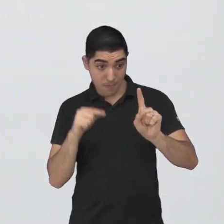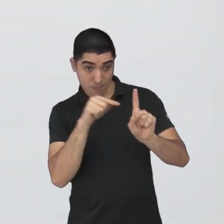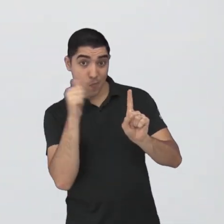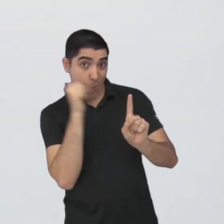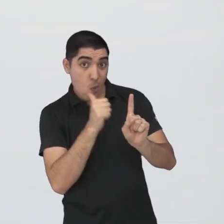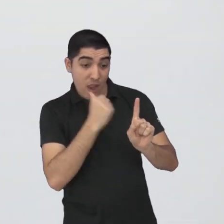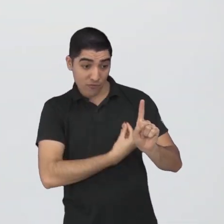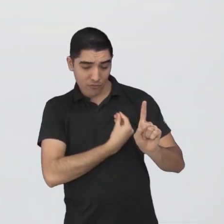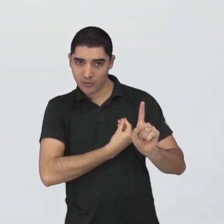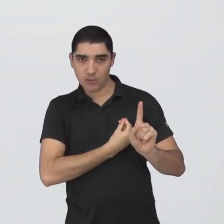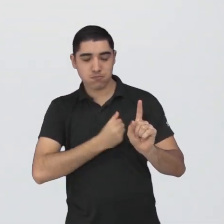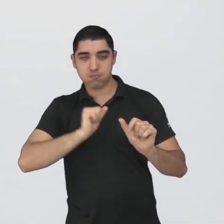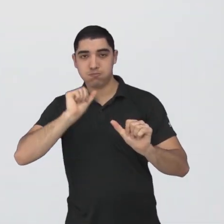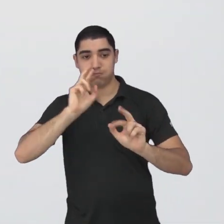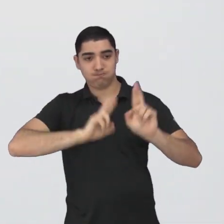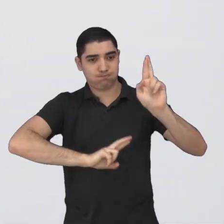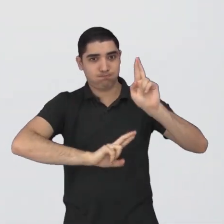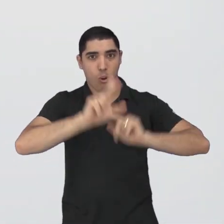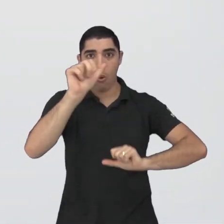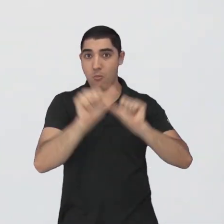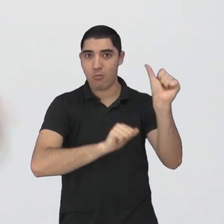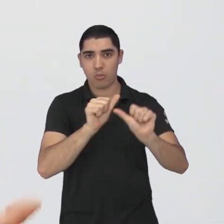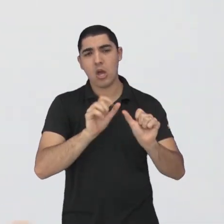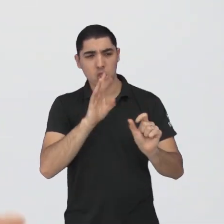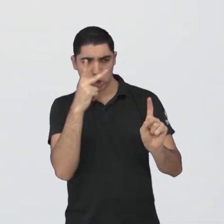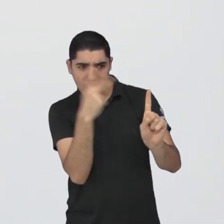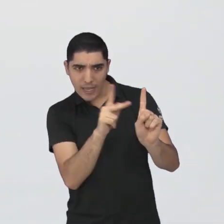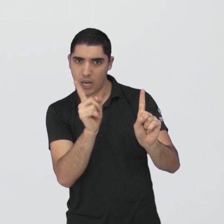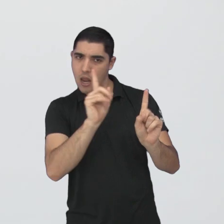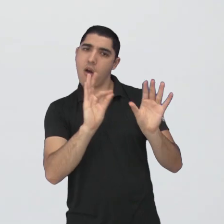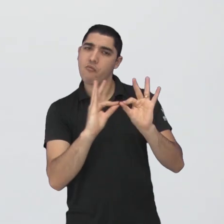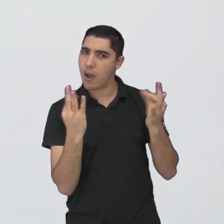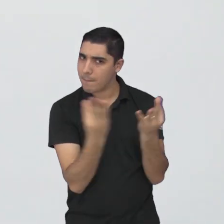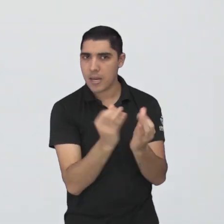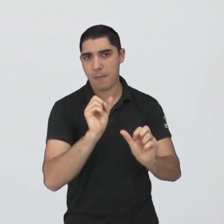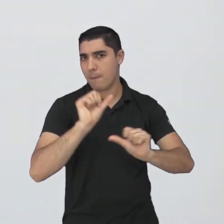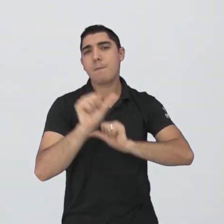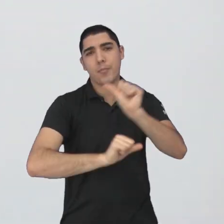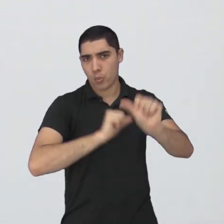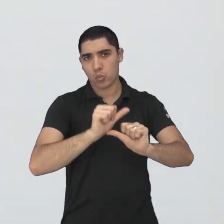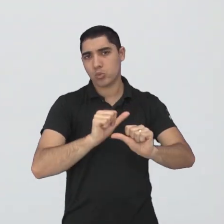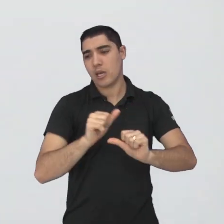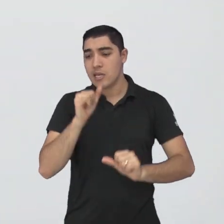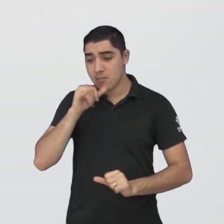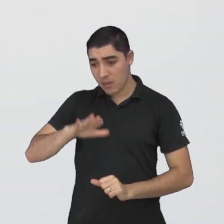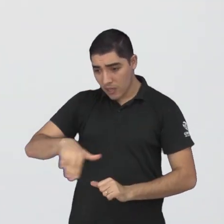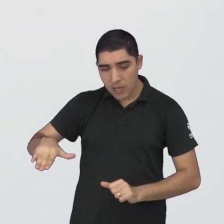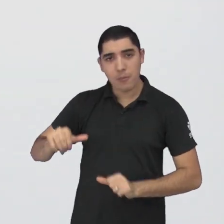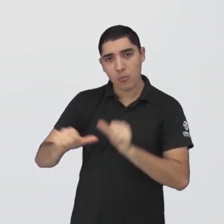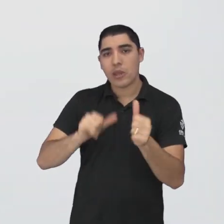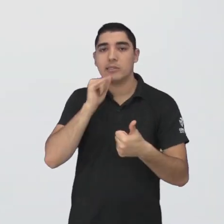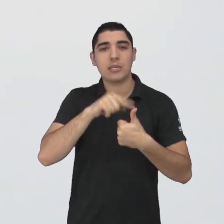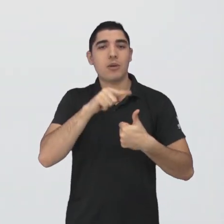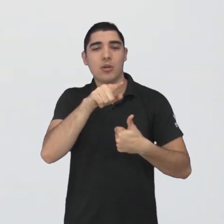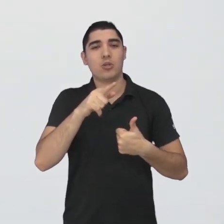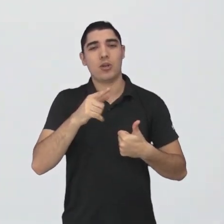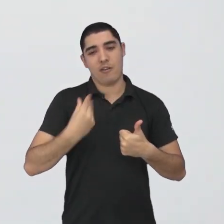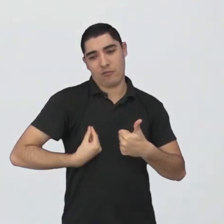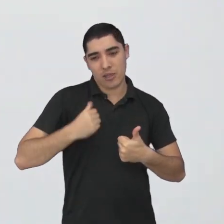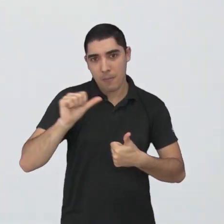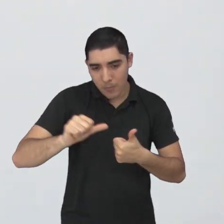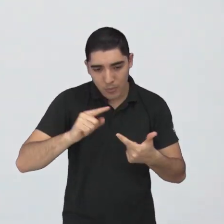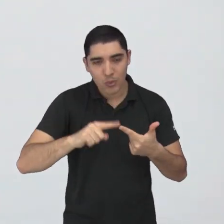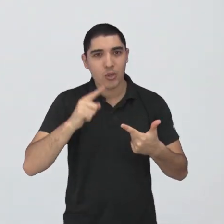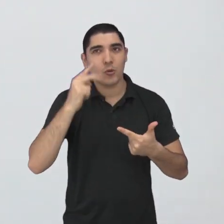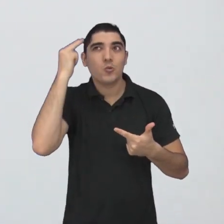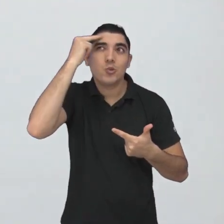não só da mulher, mas da família no todo. Quando se tem uma criança, tudo muda, né? A sua rotina muda, os seus sonhos mudam. Eu não acho